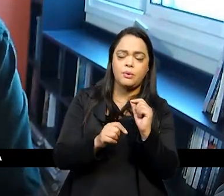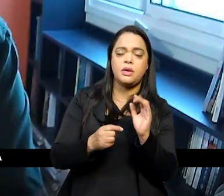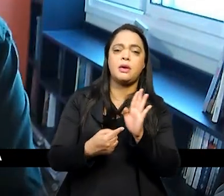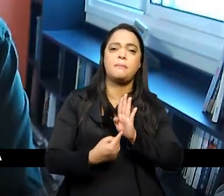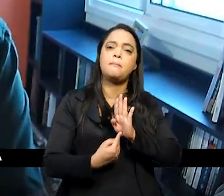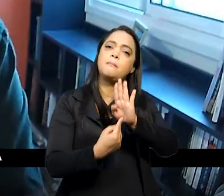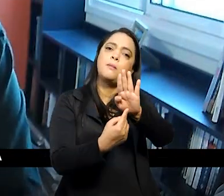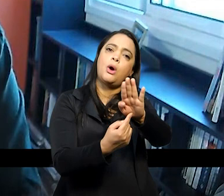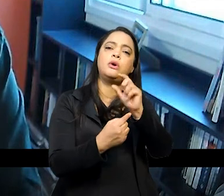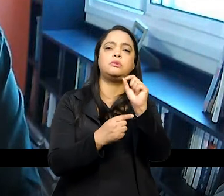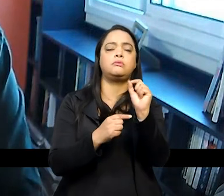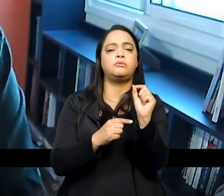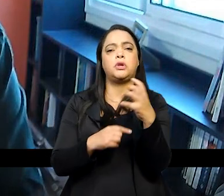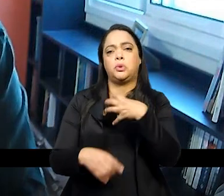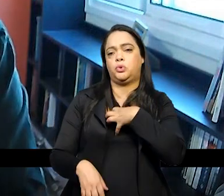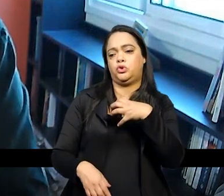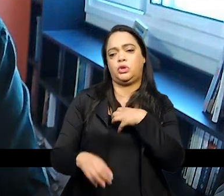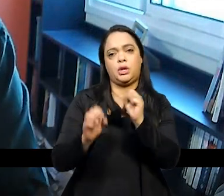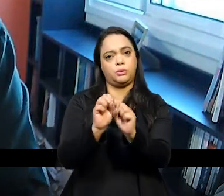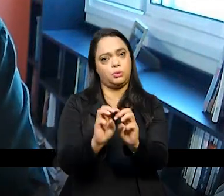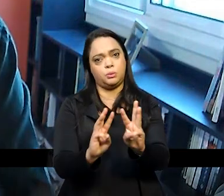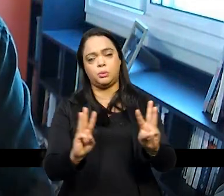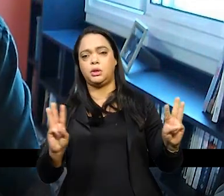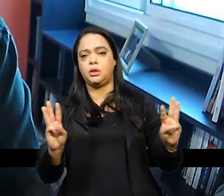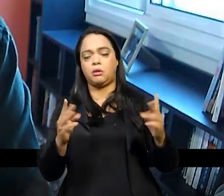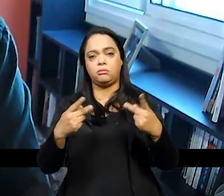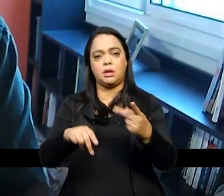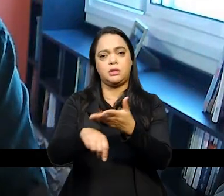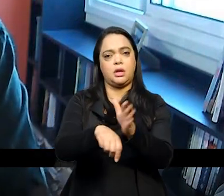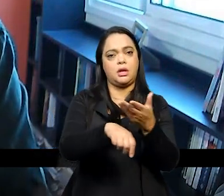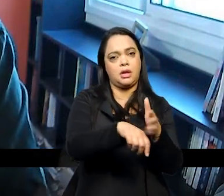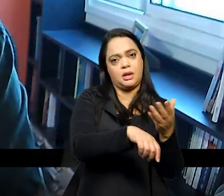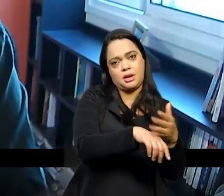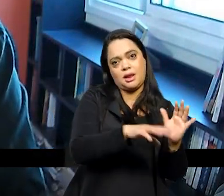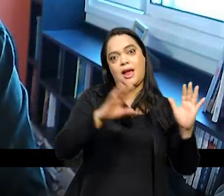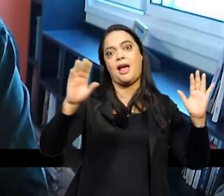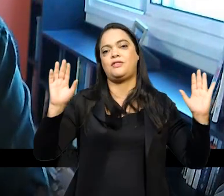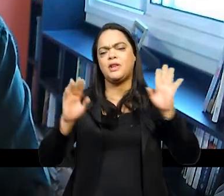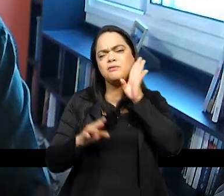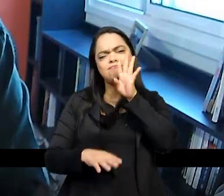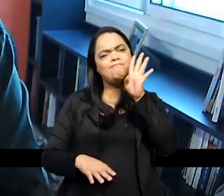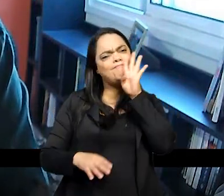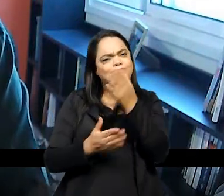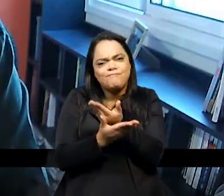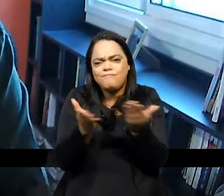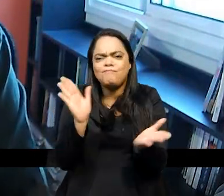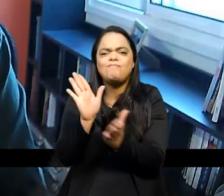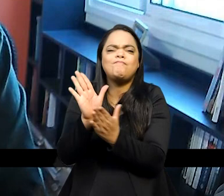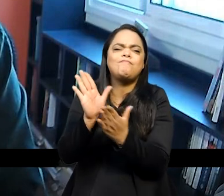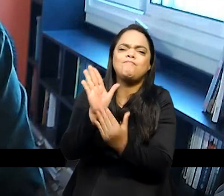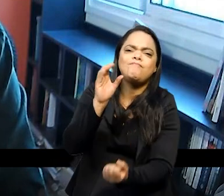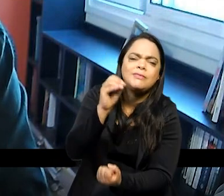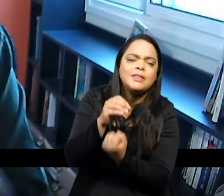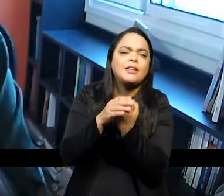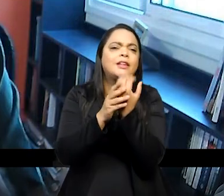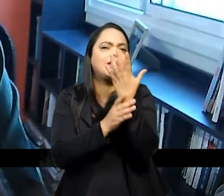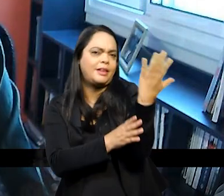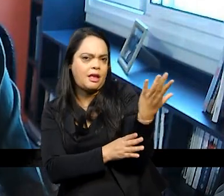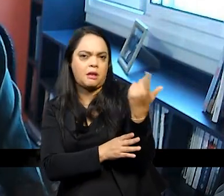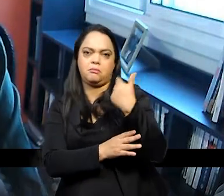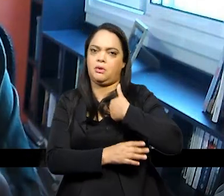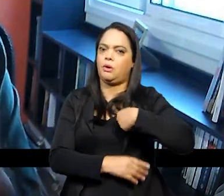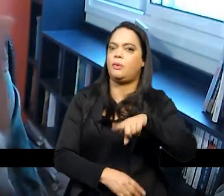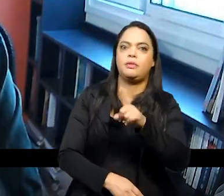do portal e dessa atividade é puxa muito legal que vocês estão desenvolvendo aí embora eu não